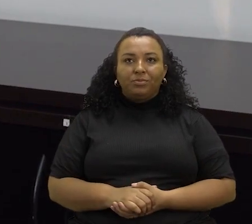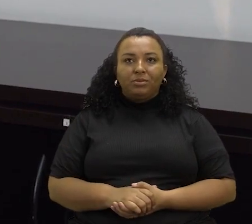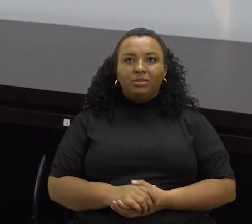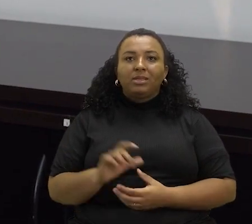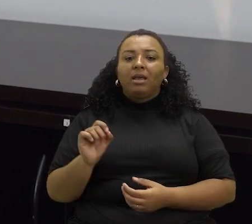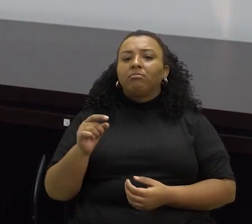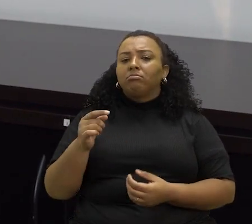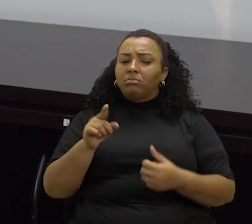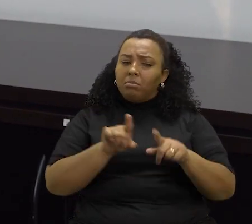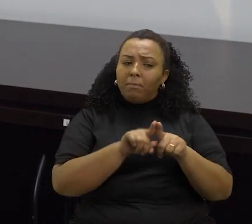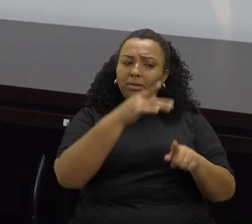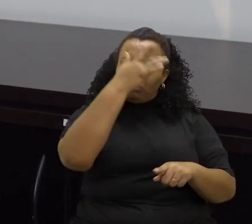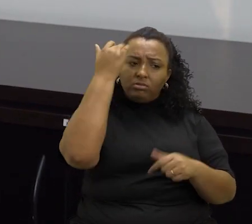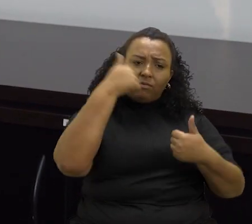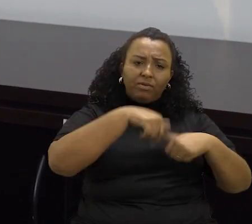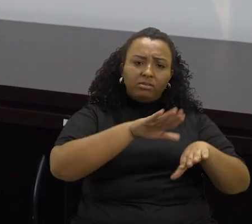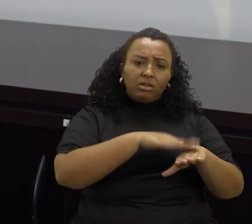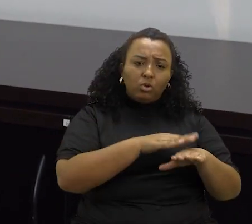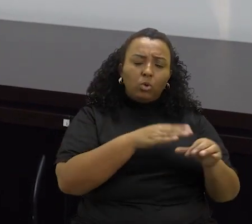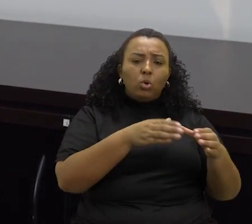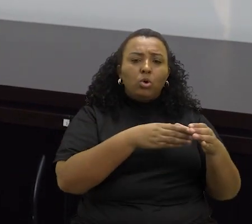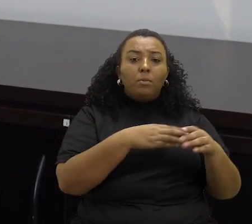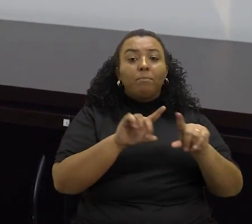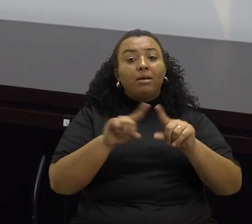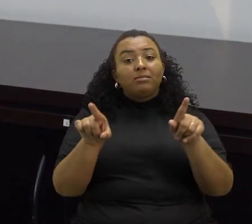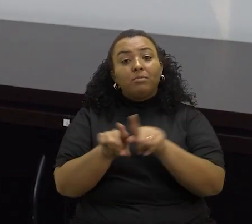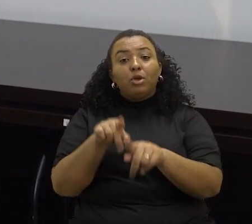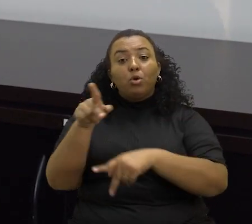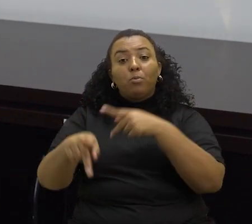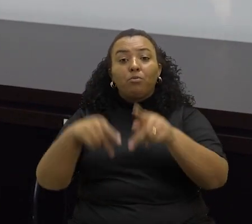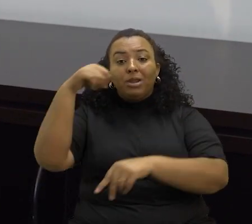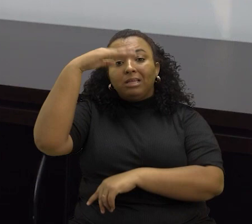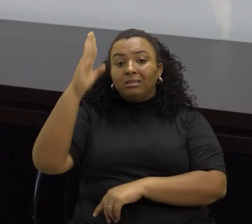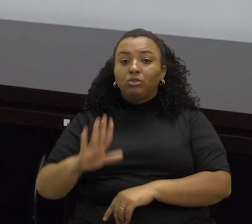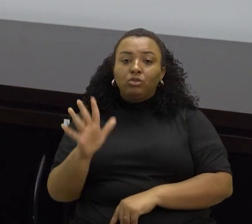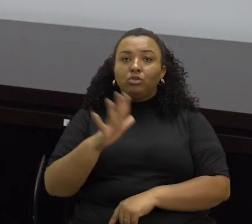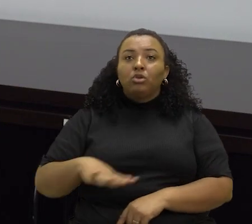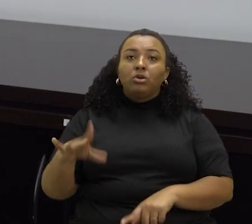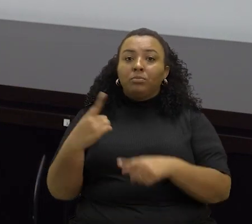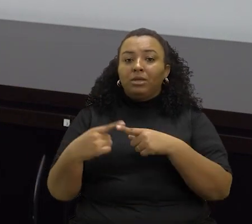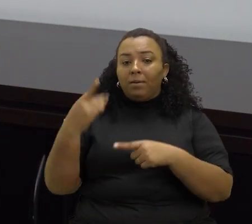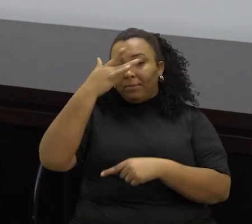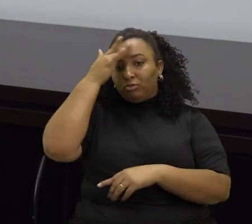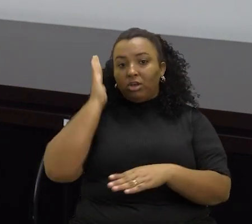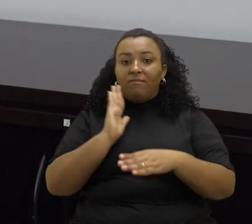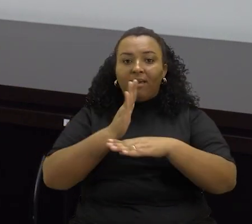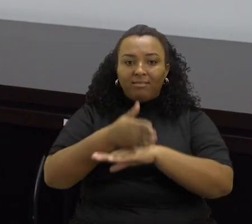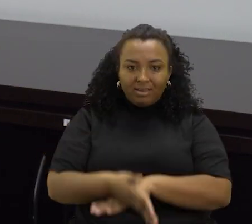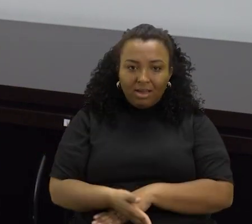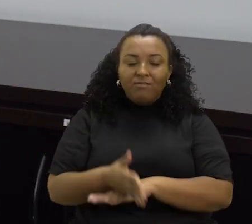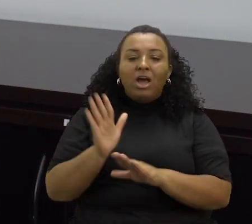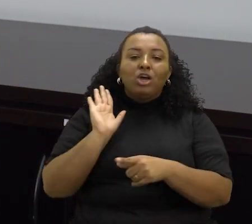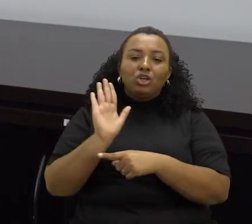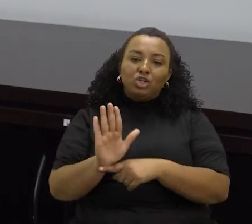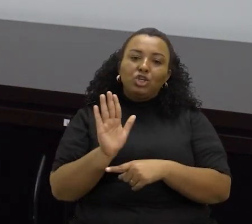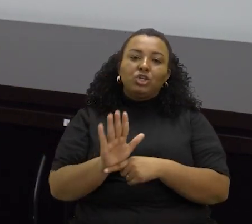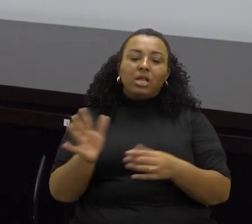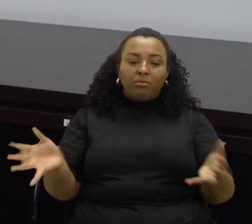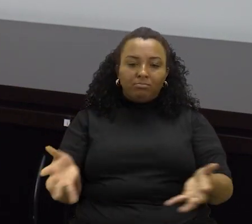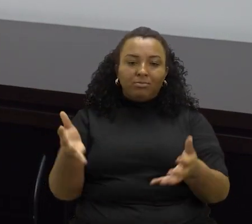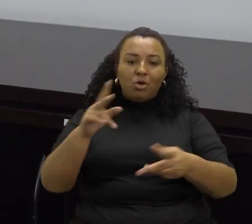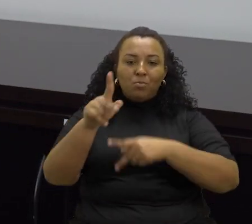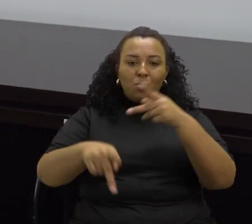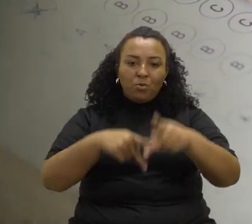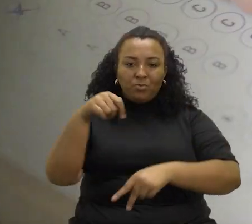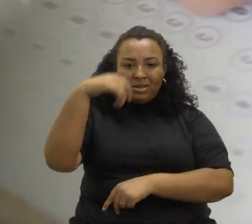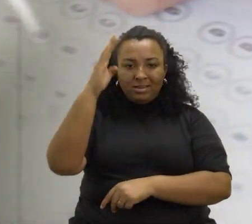Acho que quem ganha é quem está fazendo o concurso, mas também a população brasileira como um todo, porque essas pessoas que vão entrar vão aumentar a nossa capacidade de fazer entregas à população